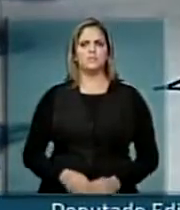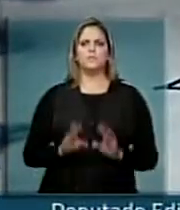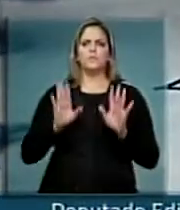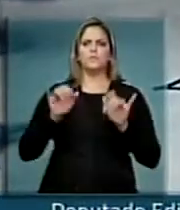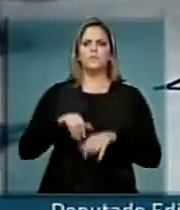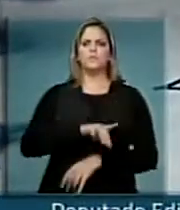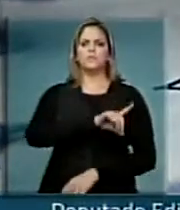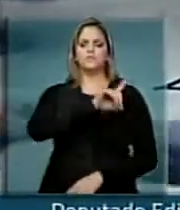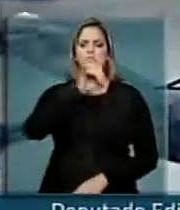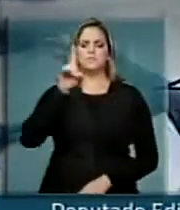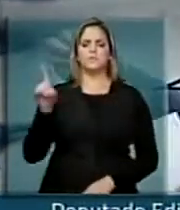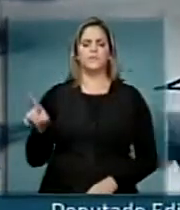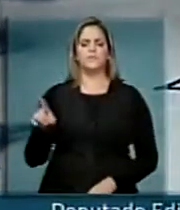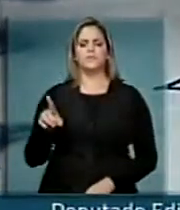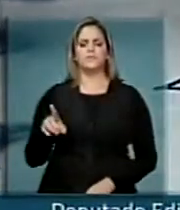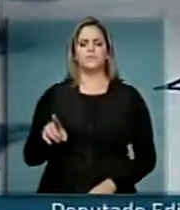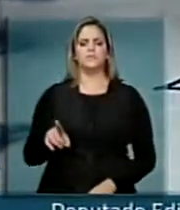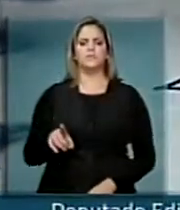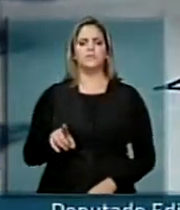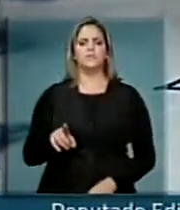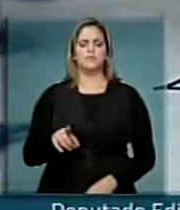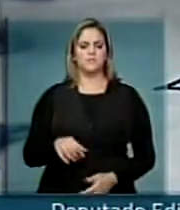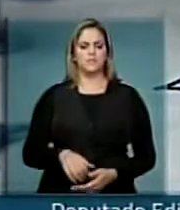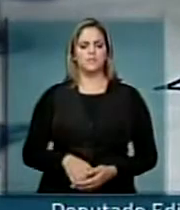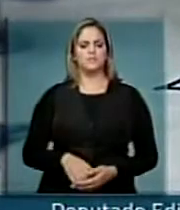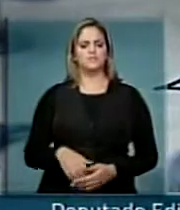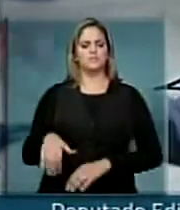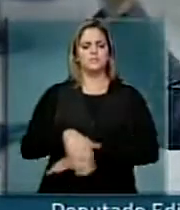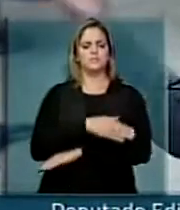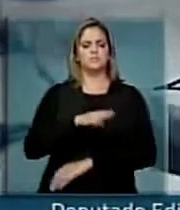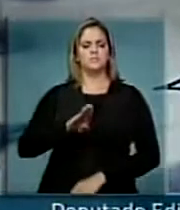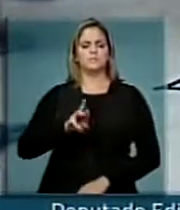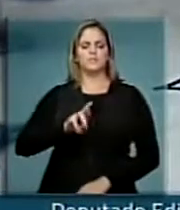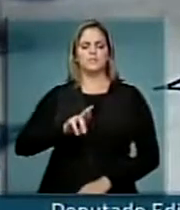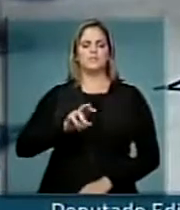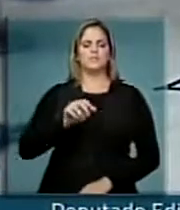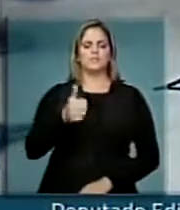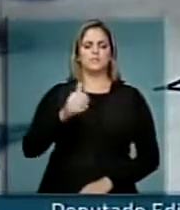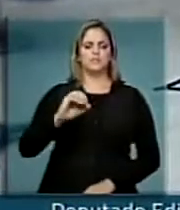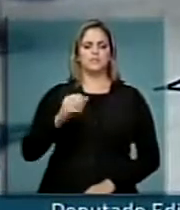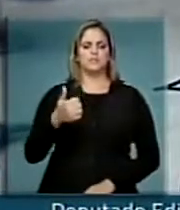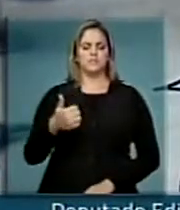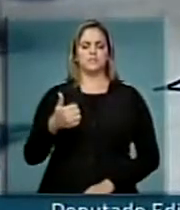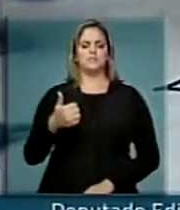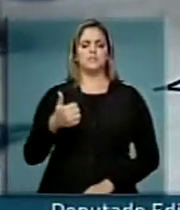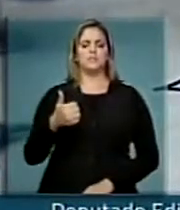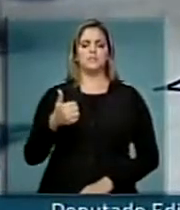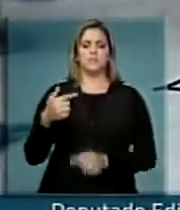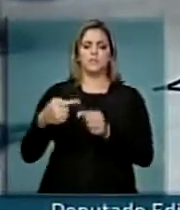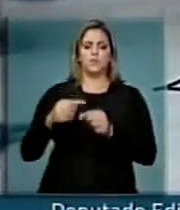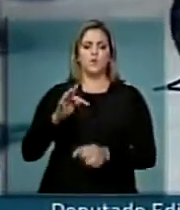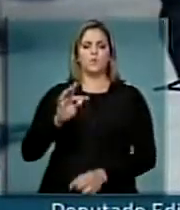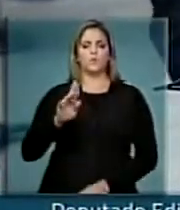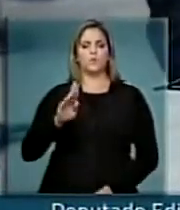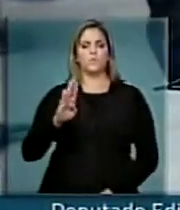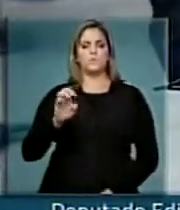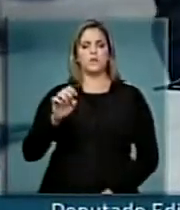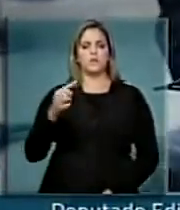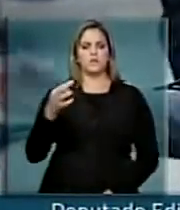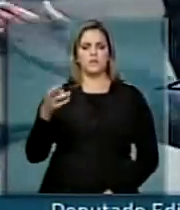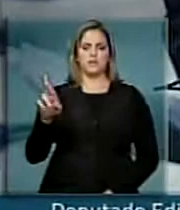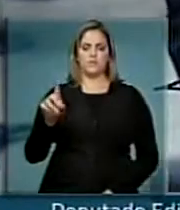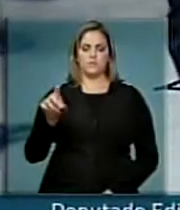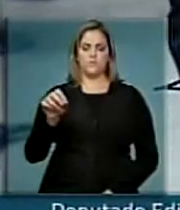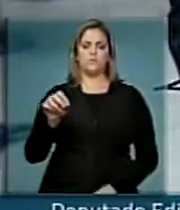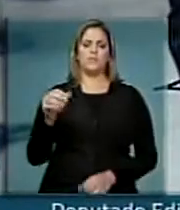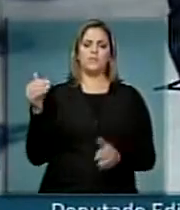do dia, quando o movimento da BR-7U, por exemplo, de Tubarão até o acesso, é